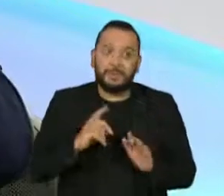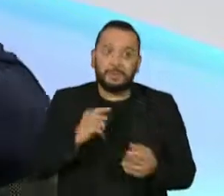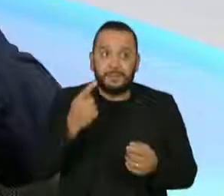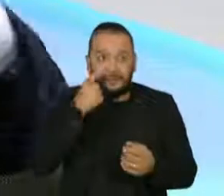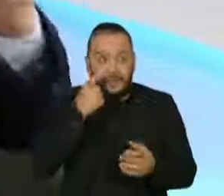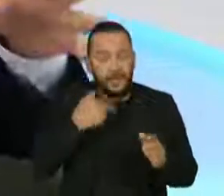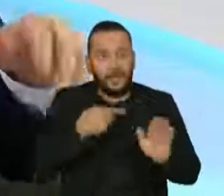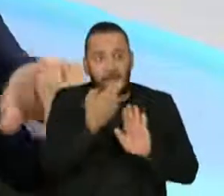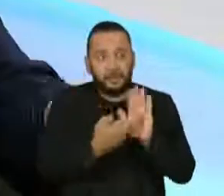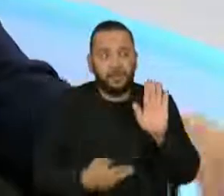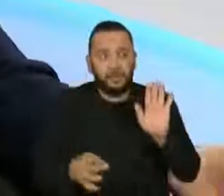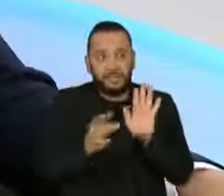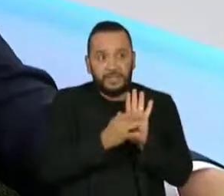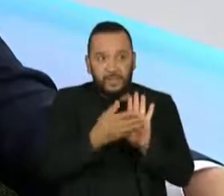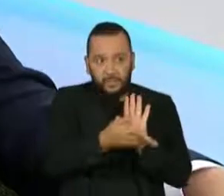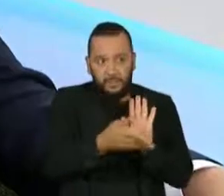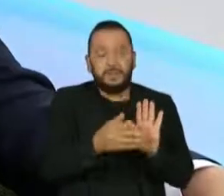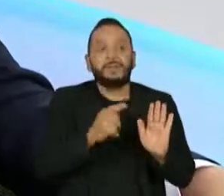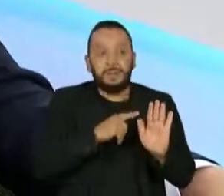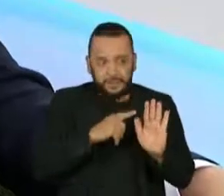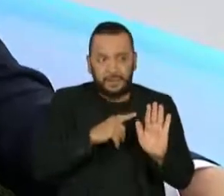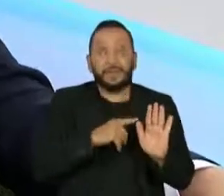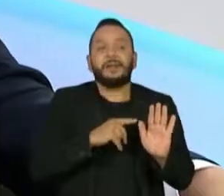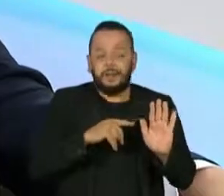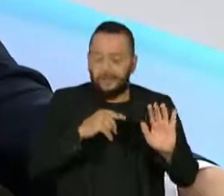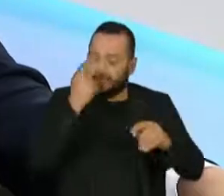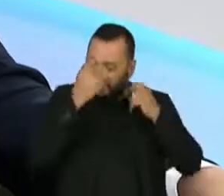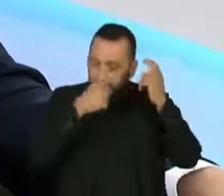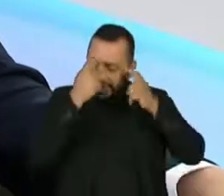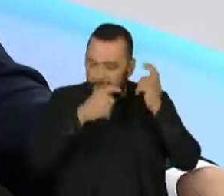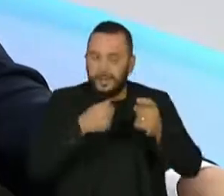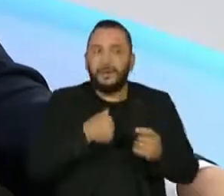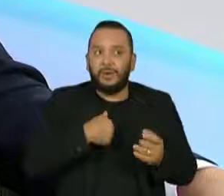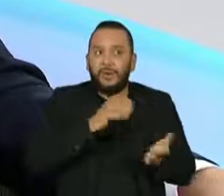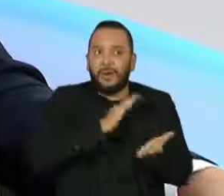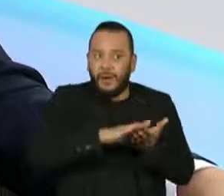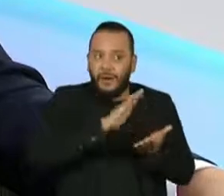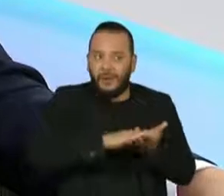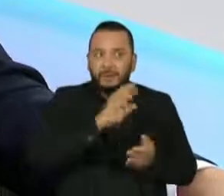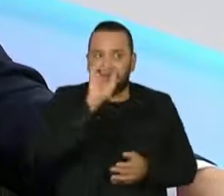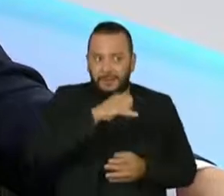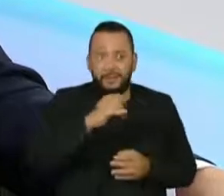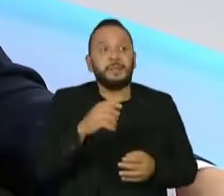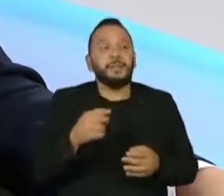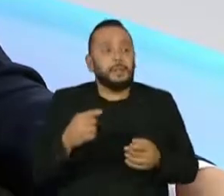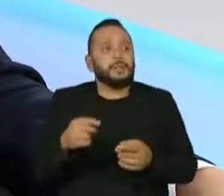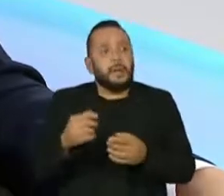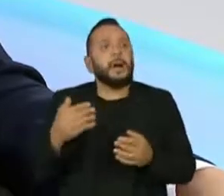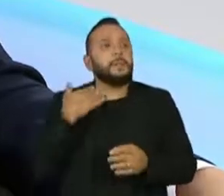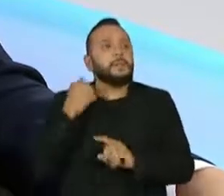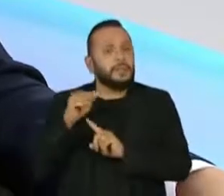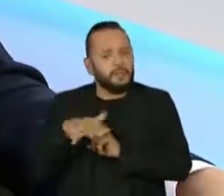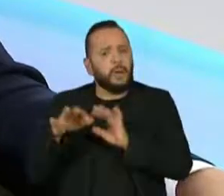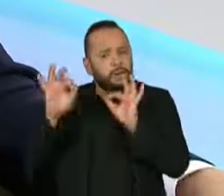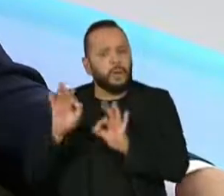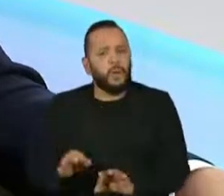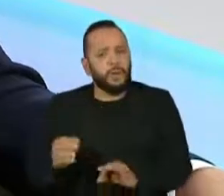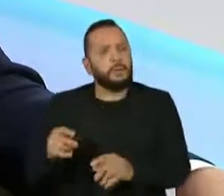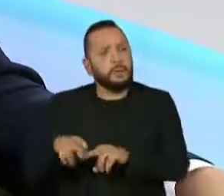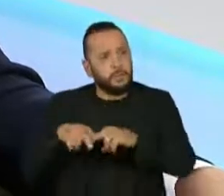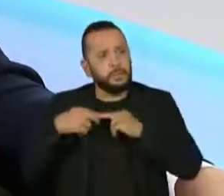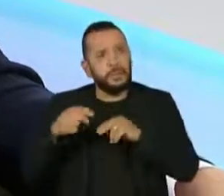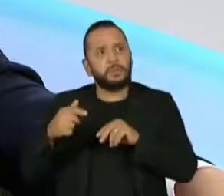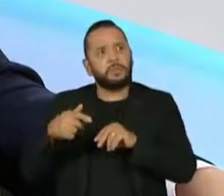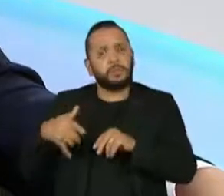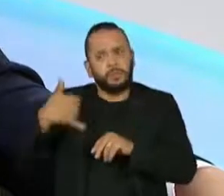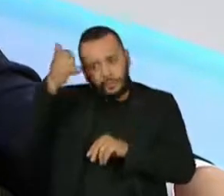oficiais. E ali está muito clara a preocupação com o fiscal. E eu acho que o Banco Central está correto, por isso que ele está subindo os juros. Quer dizer, se você tem